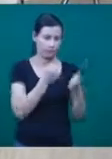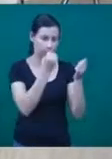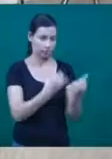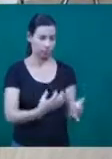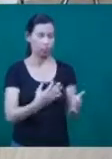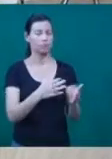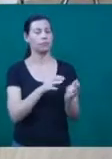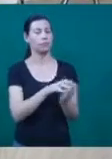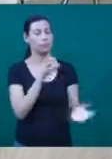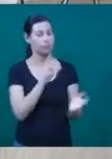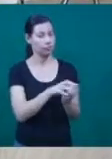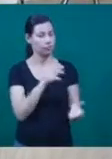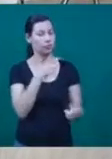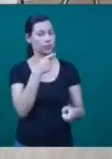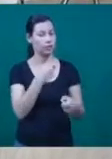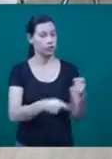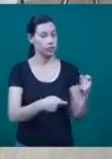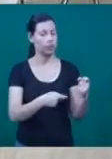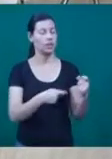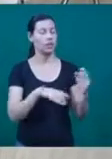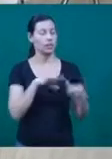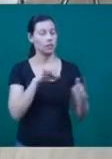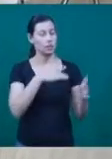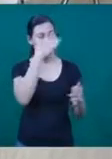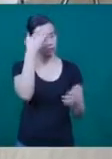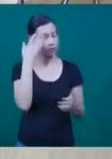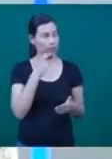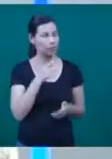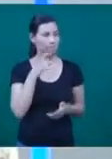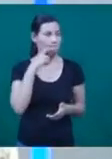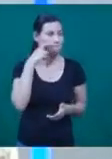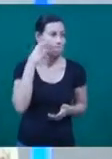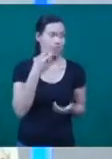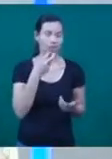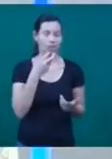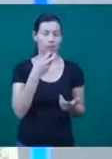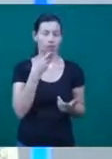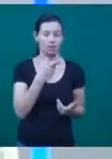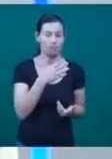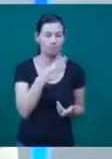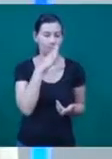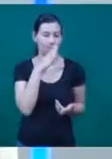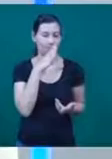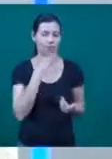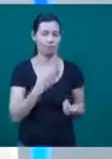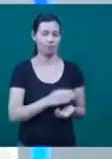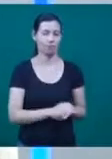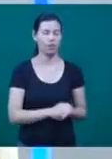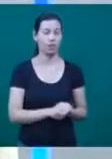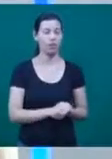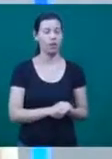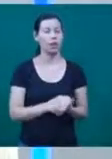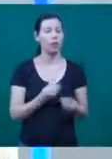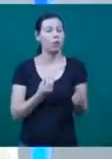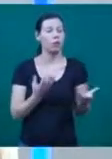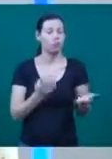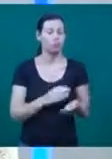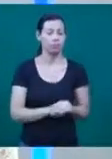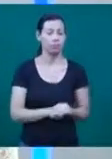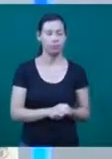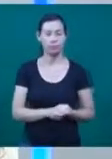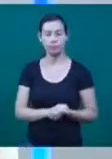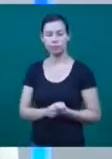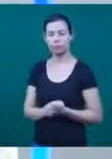famílias. Mas é um assunto natural e que deve ser levado em consideração? Claro. Primeiramente, obrigado e boa noite a todos